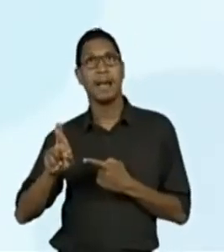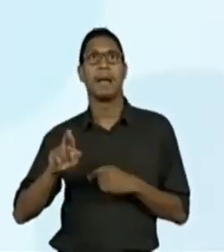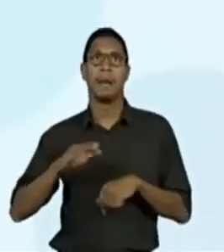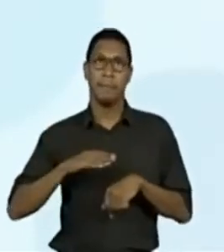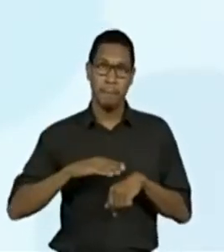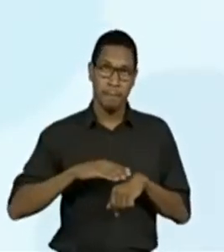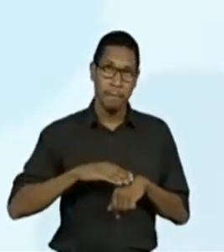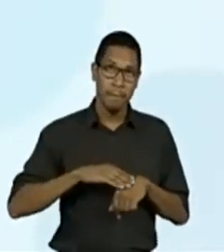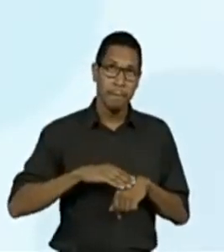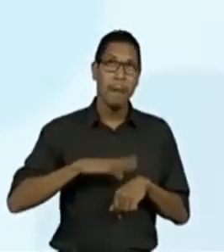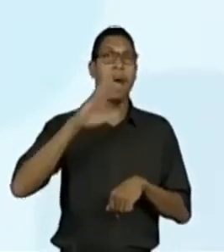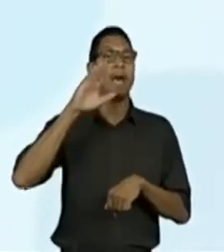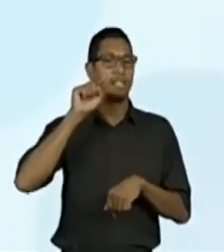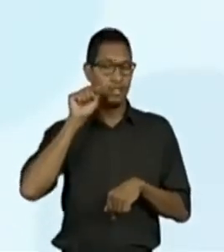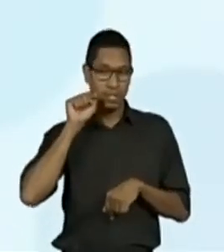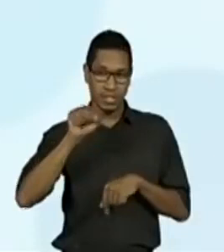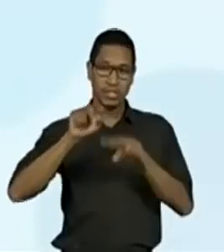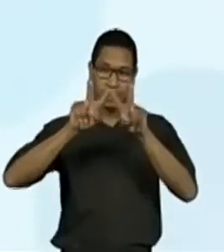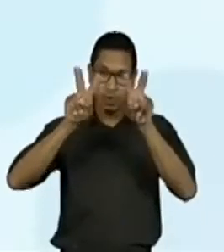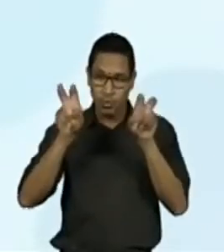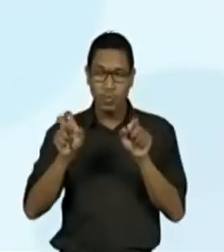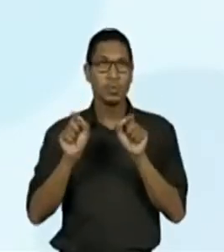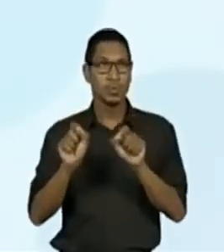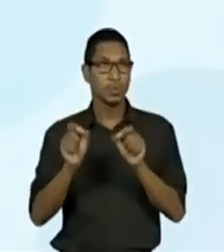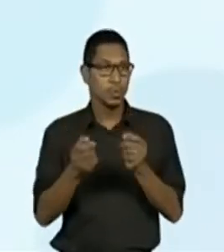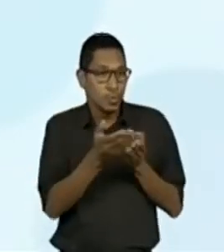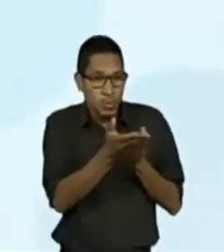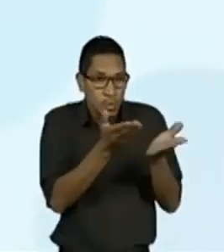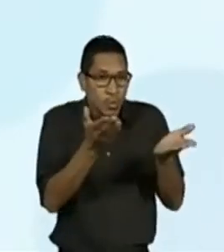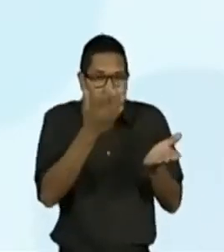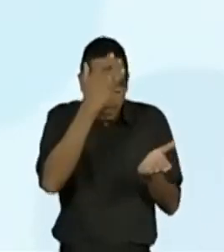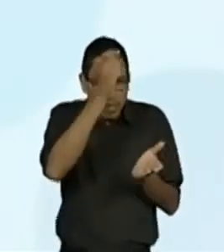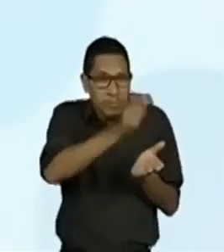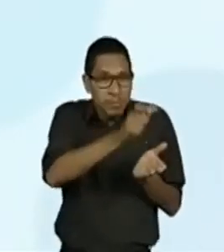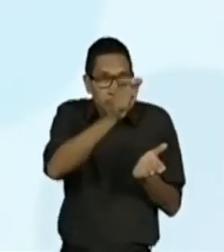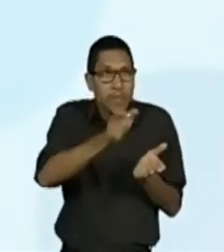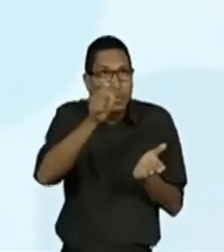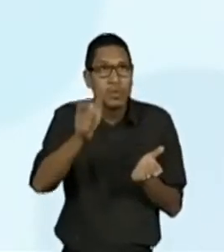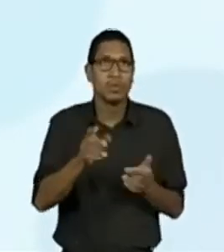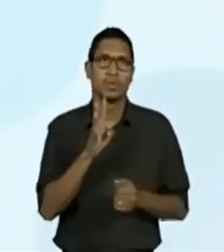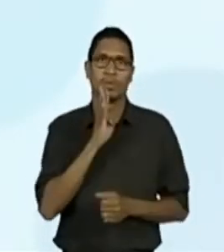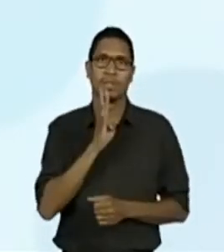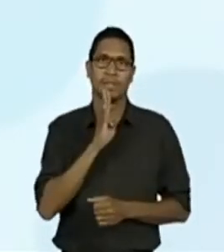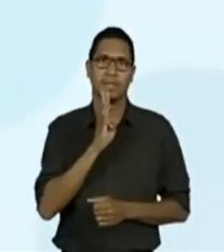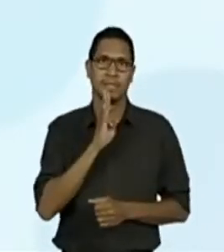disso para as pessoas conhecerem.